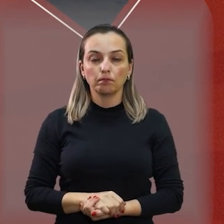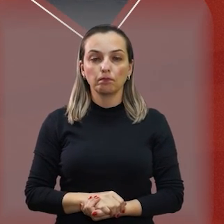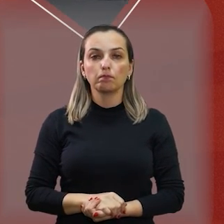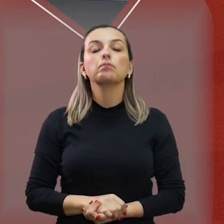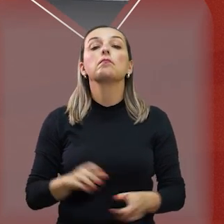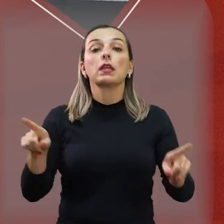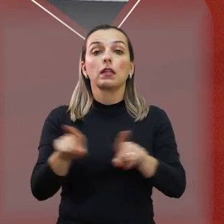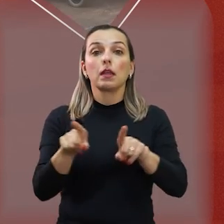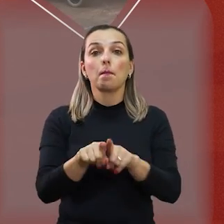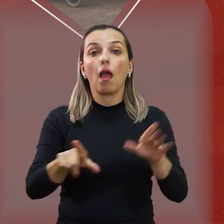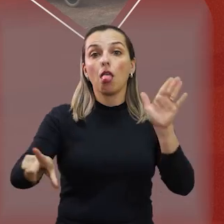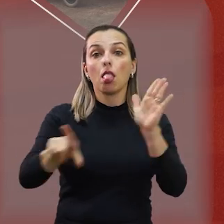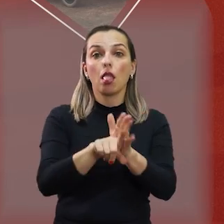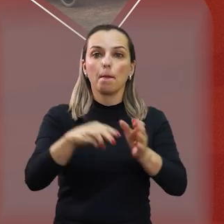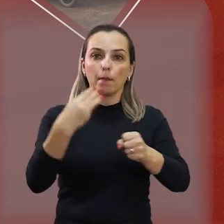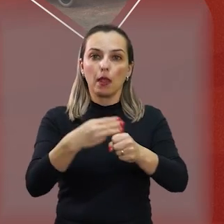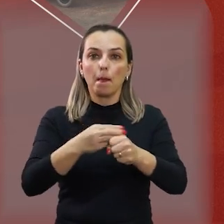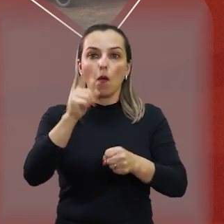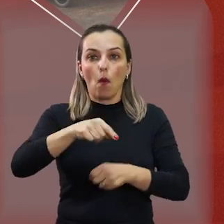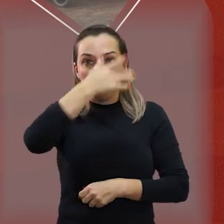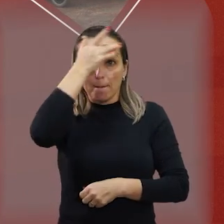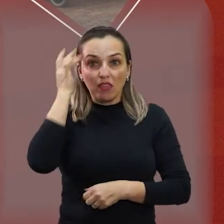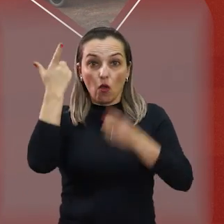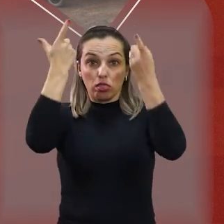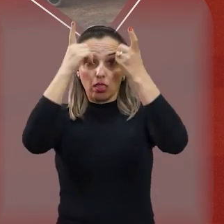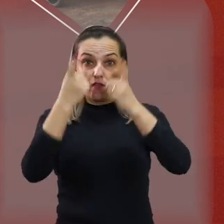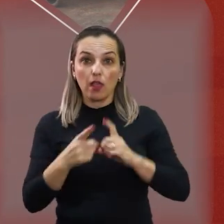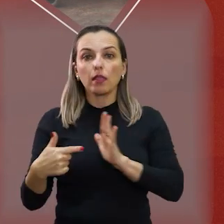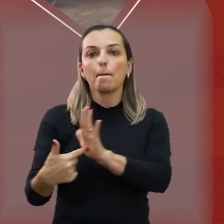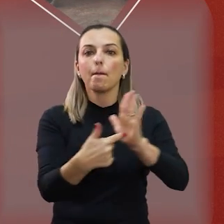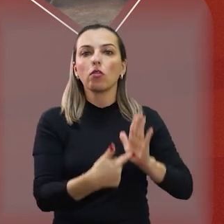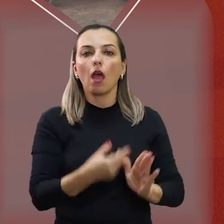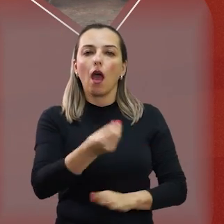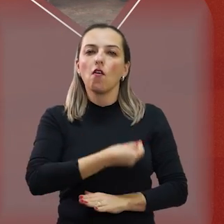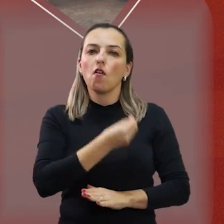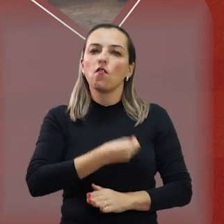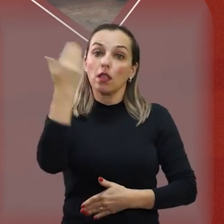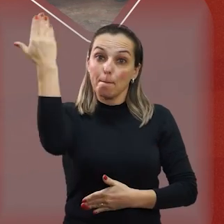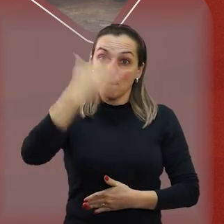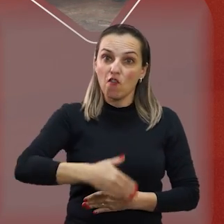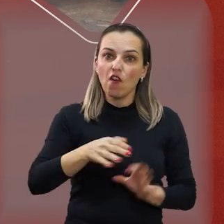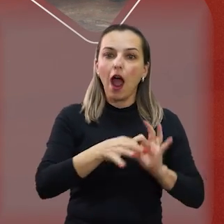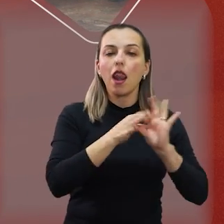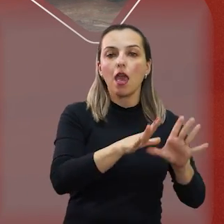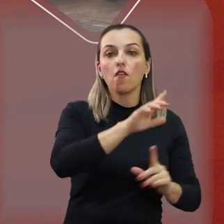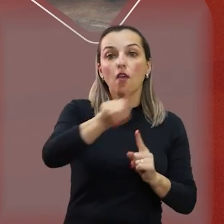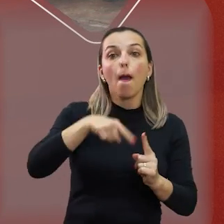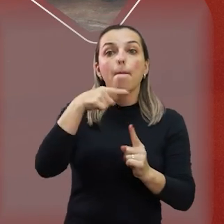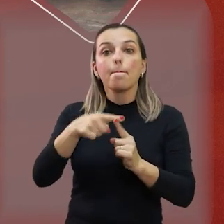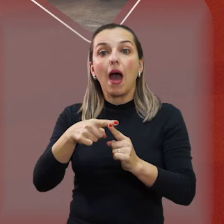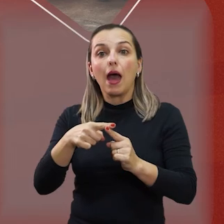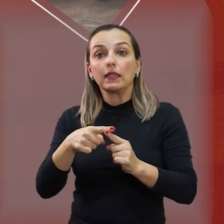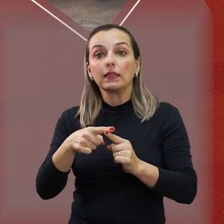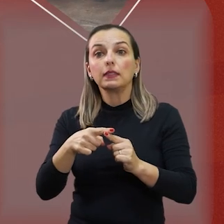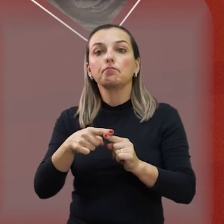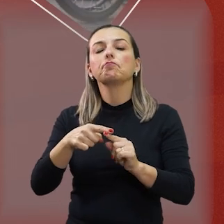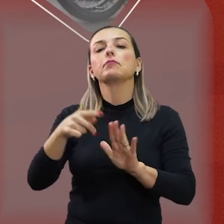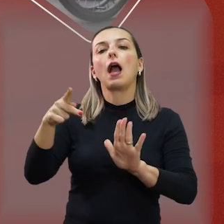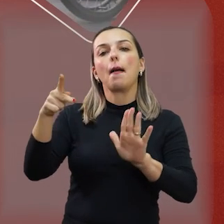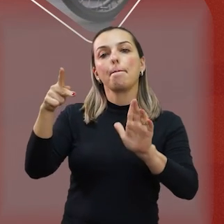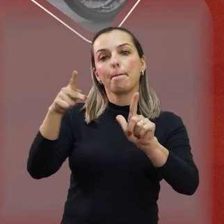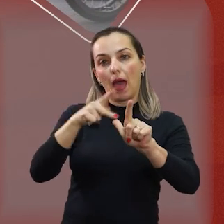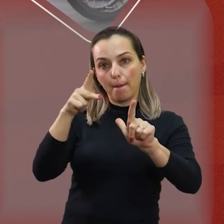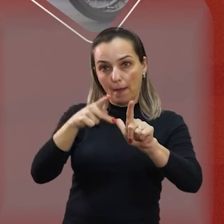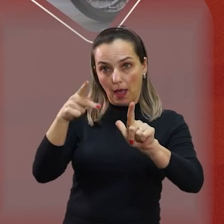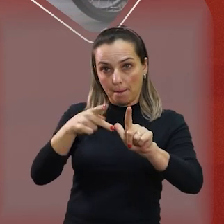bancárias. Outra iniciativa municipal desobriga pessoas com deficiência permanente a fazer prova de vida ou